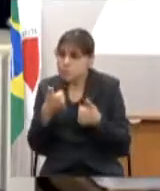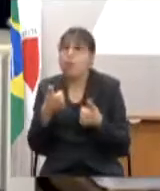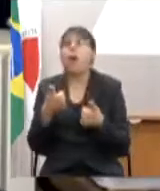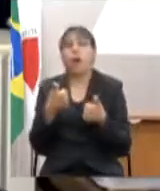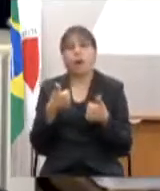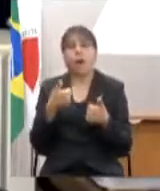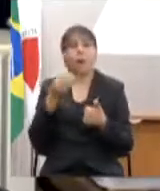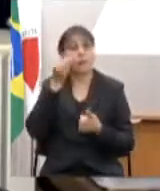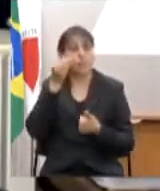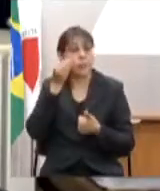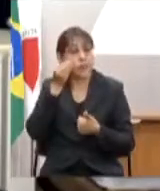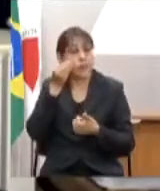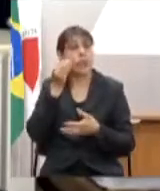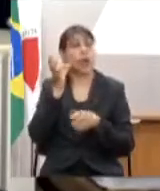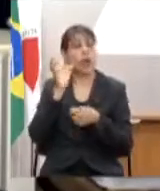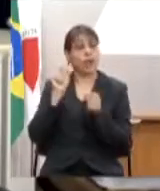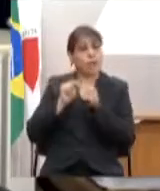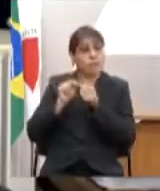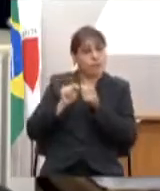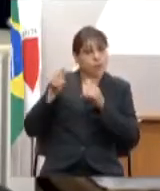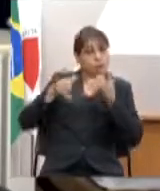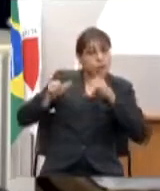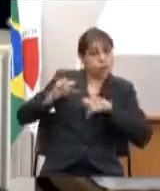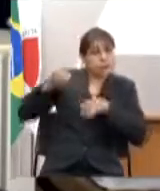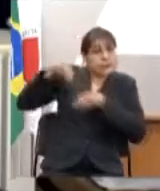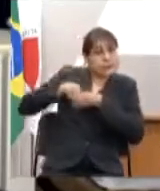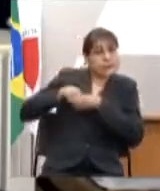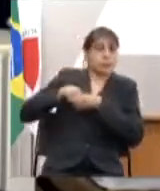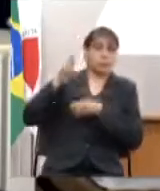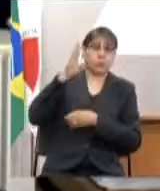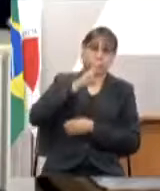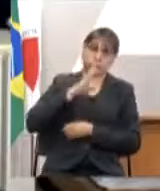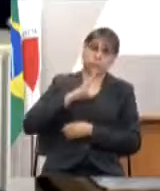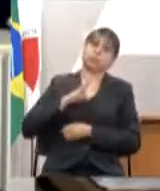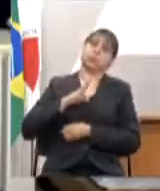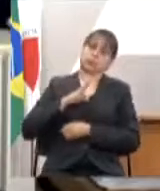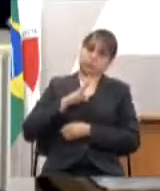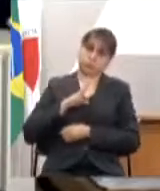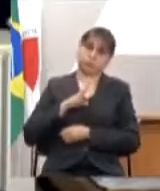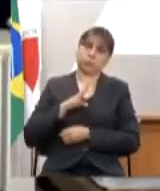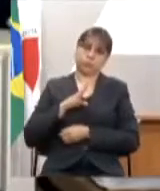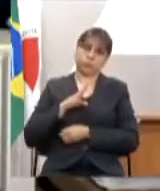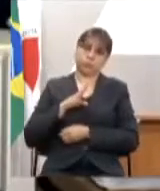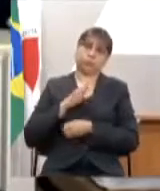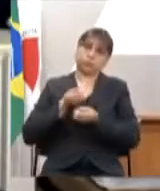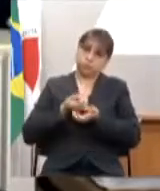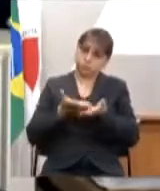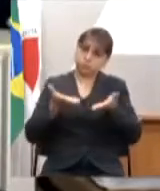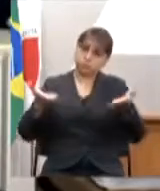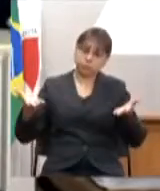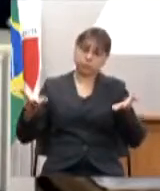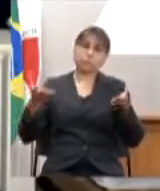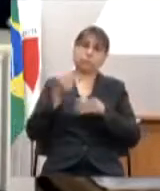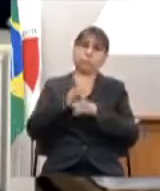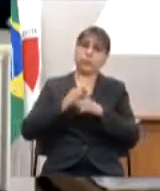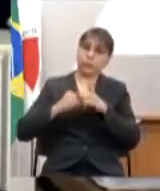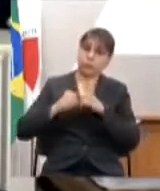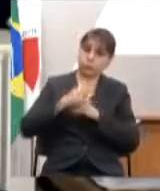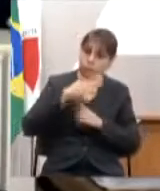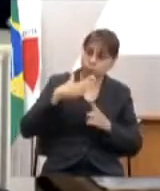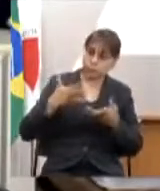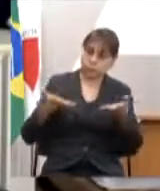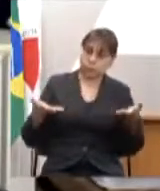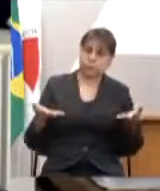produzidas no Brasil e consequentemente disponibilizadas para a sociedade. Além